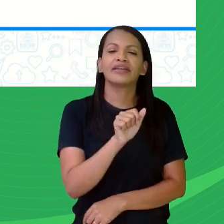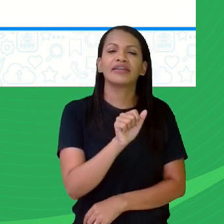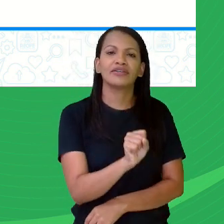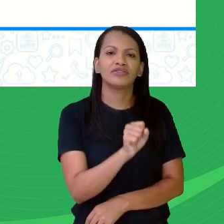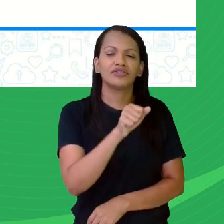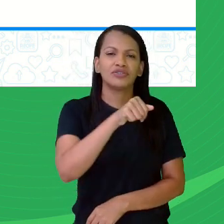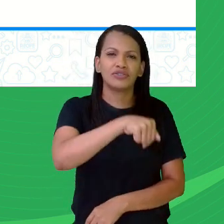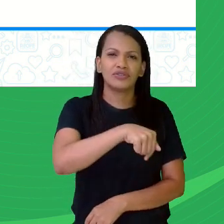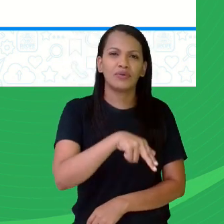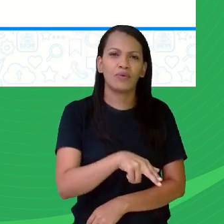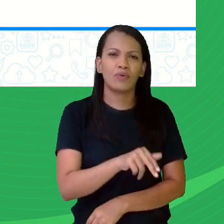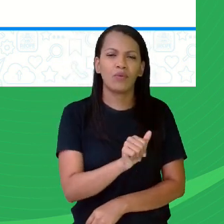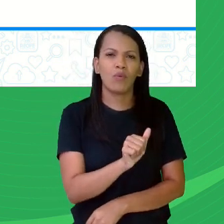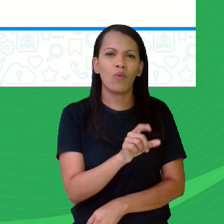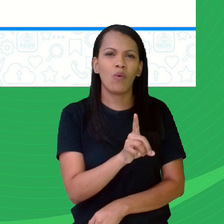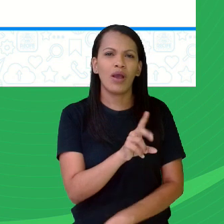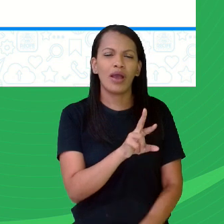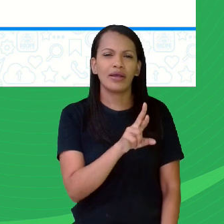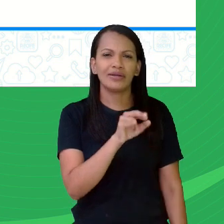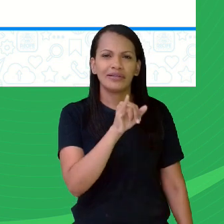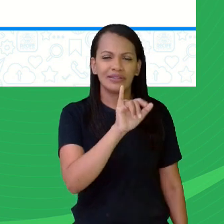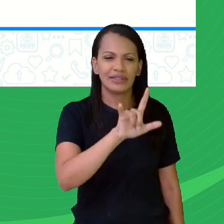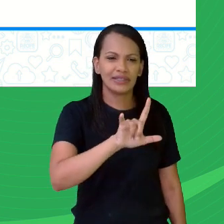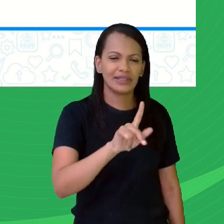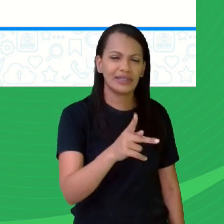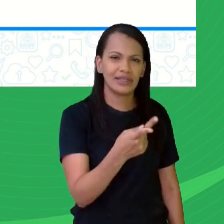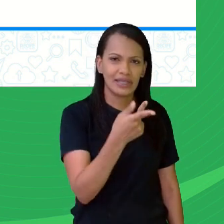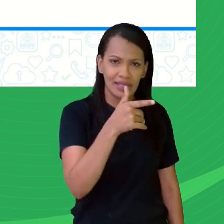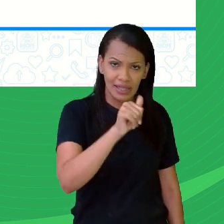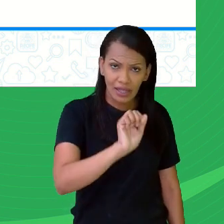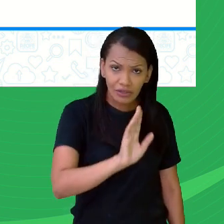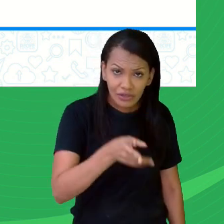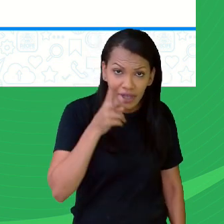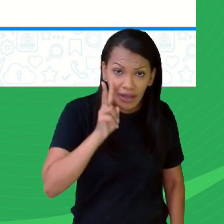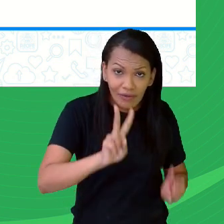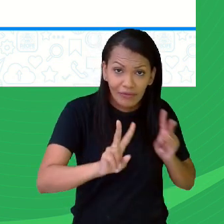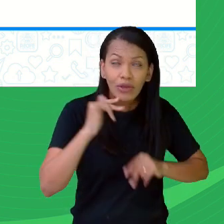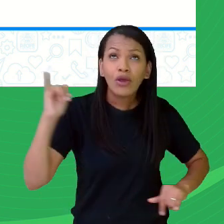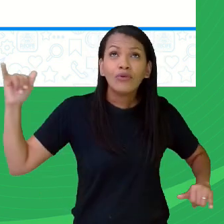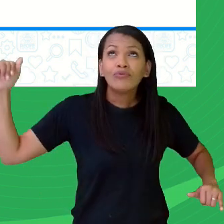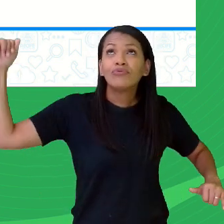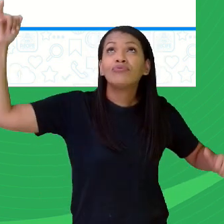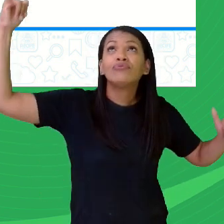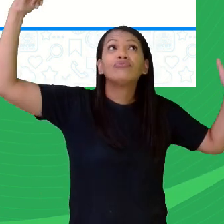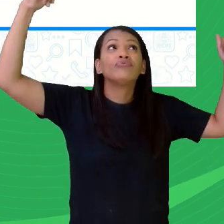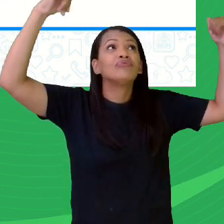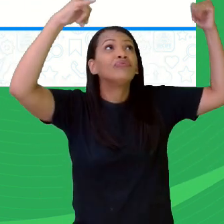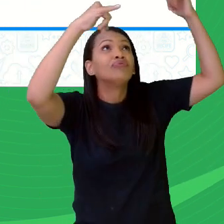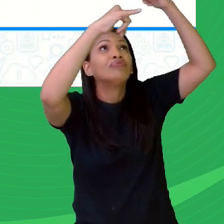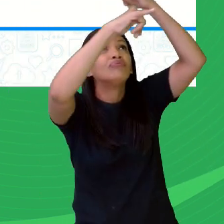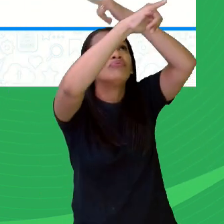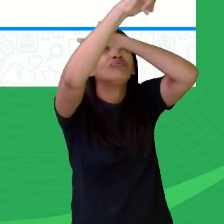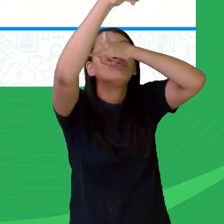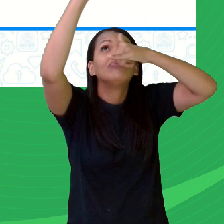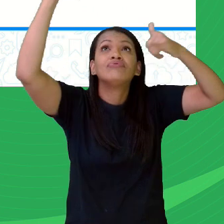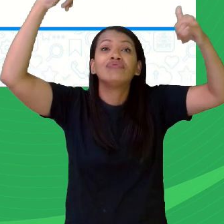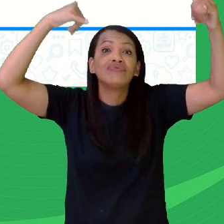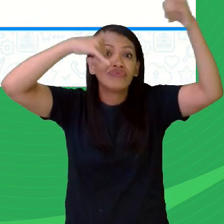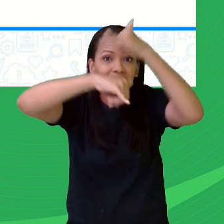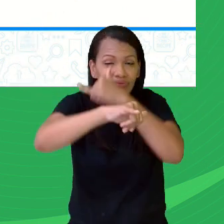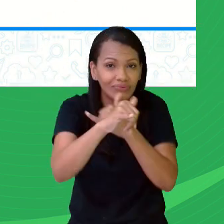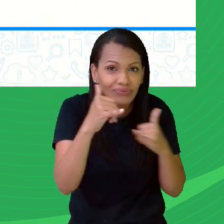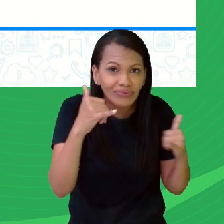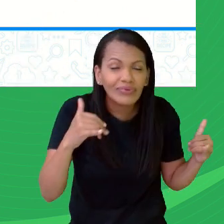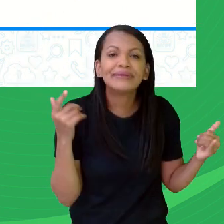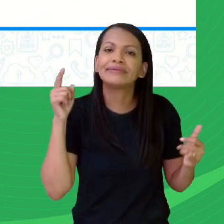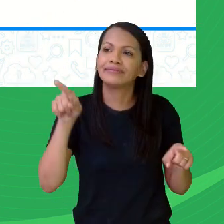fumaça, é porque ali encontra-se mais de um avião aí, então é esquadrilha. Coletivo de canhões, bateria,